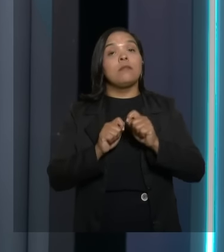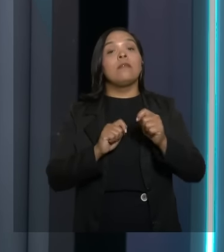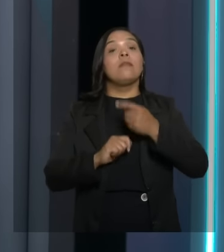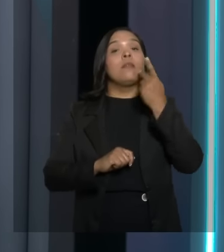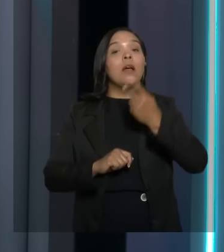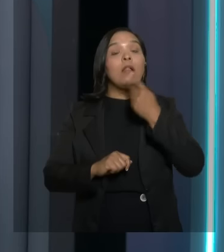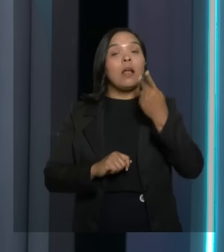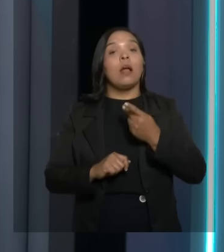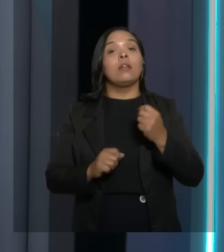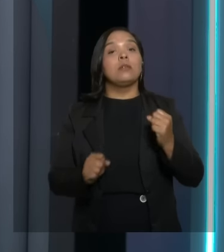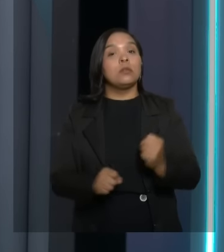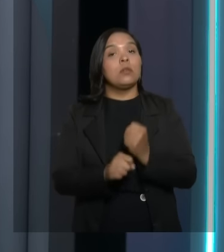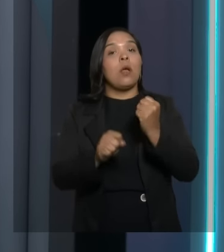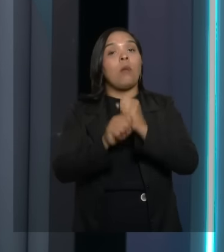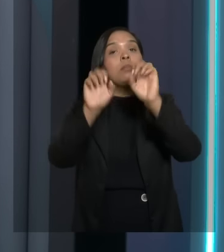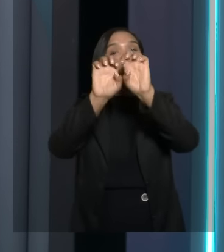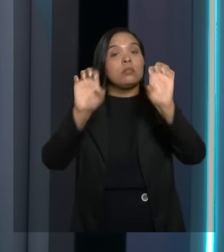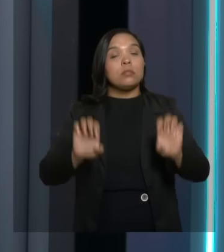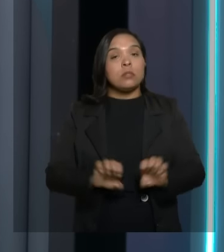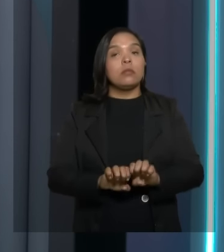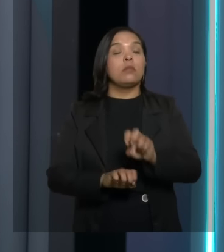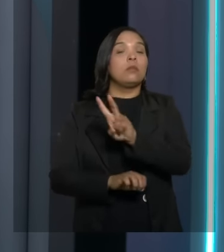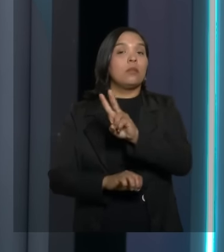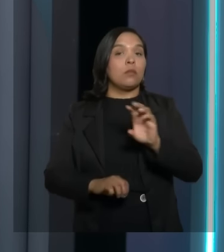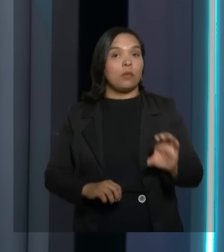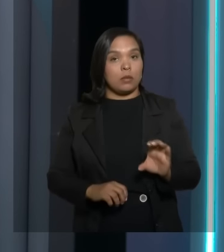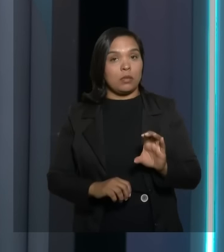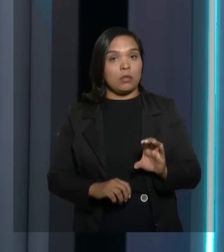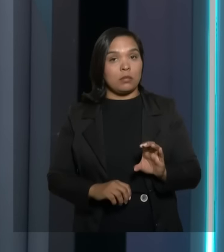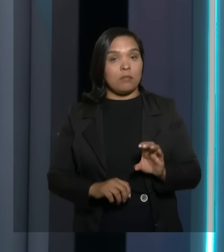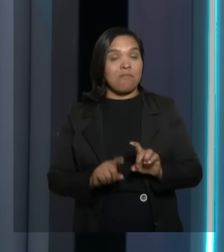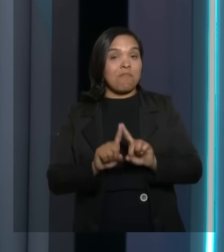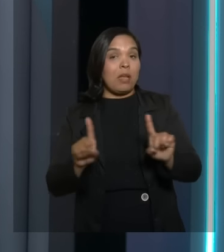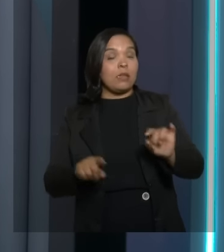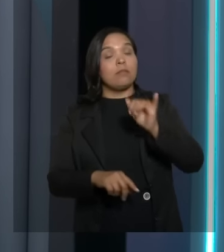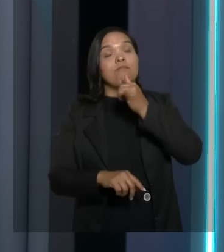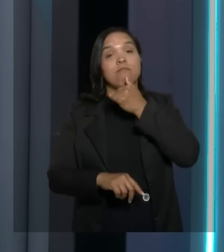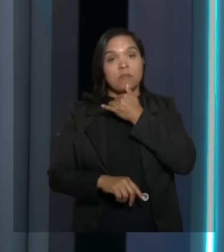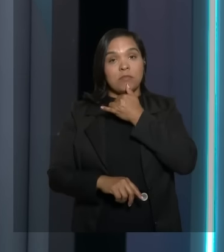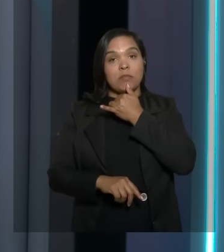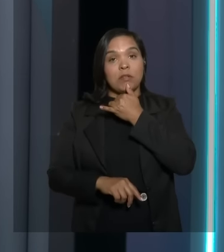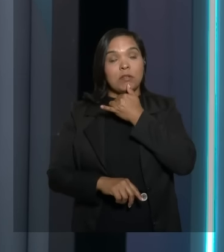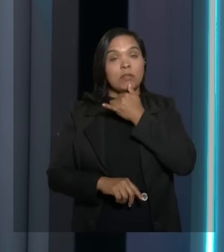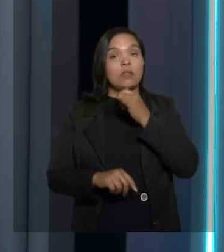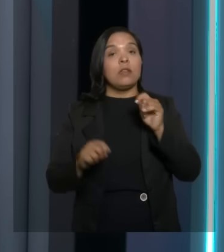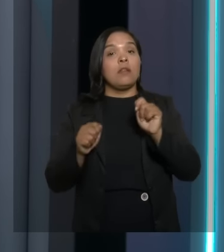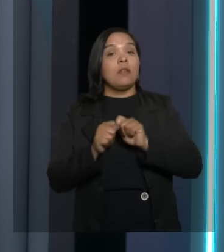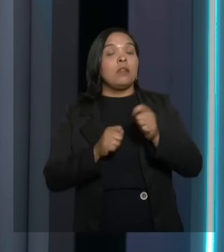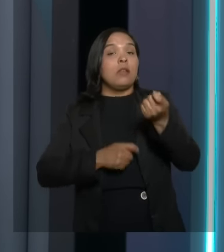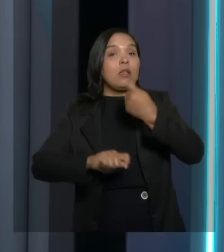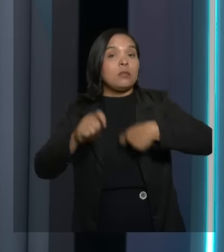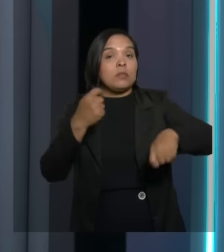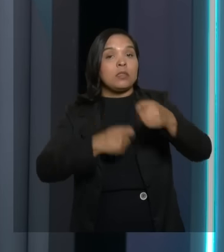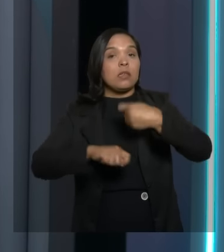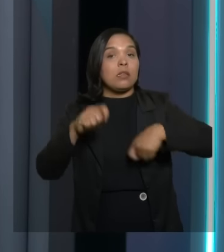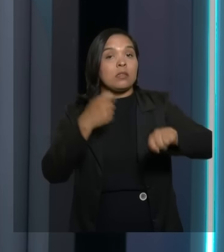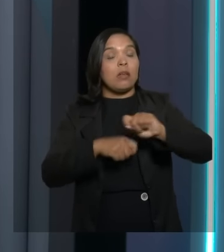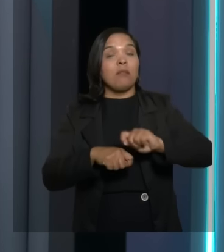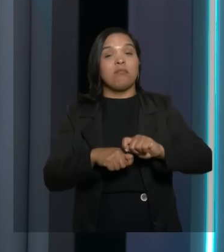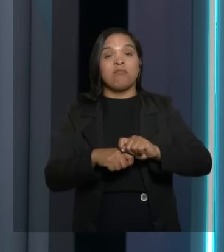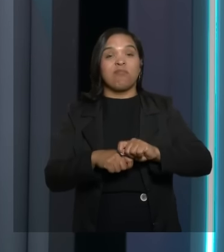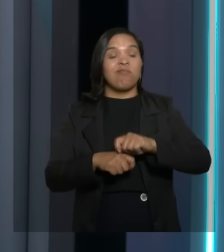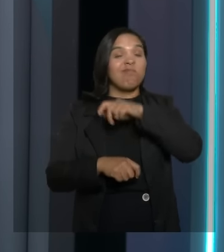para o desenvolvimento de Vitória da Conquista, ela infelizmente realizou uma administração deprimente,